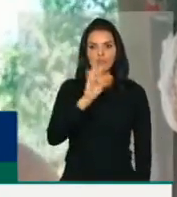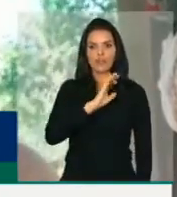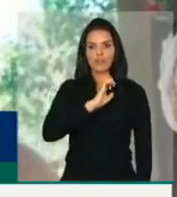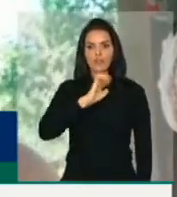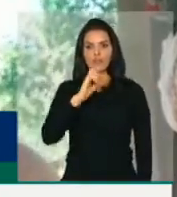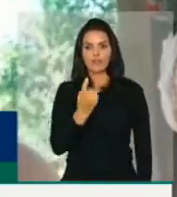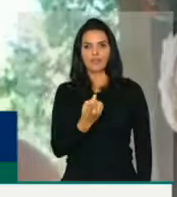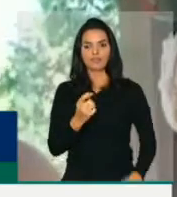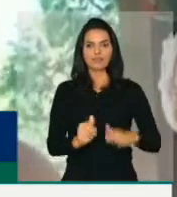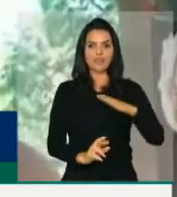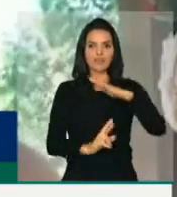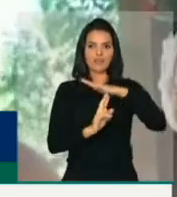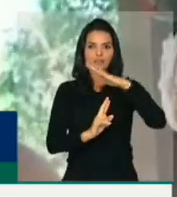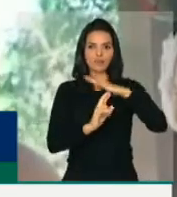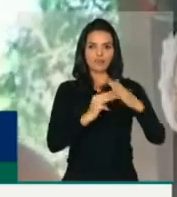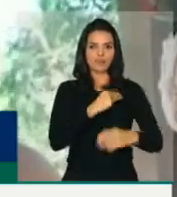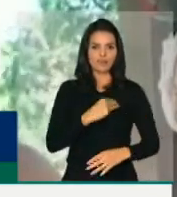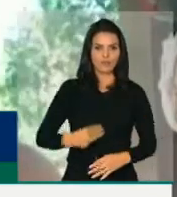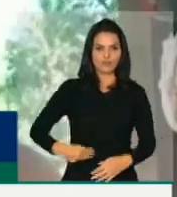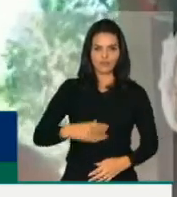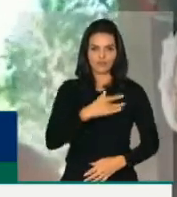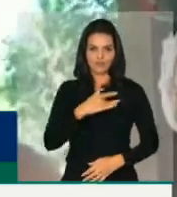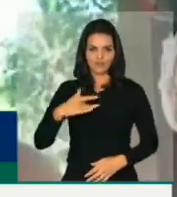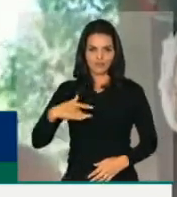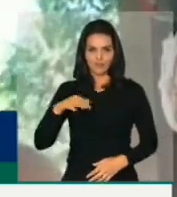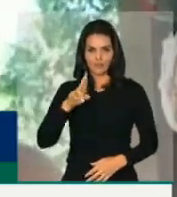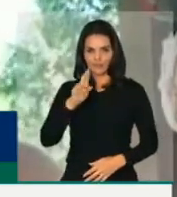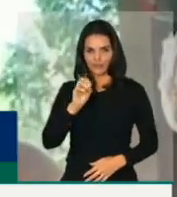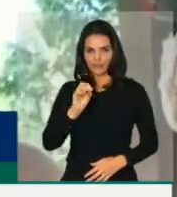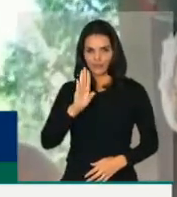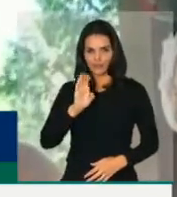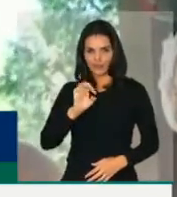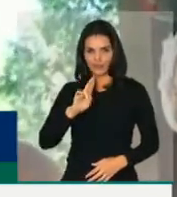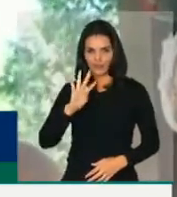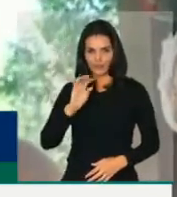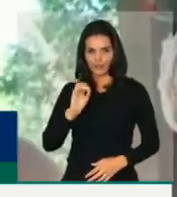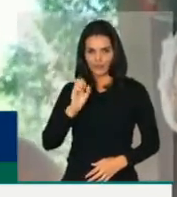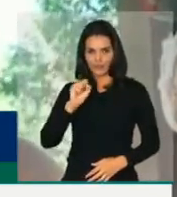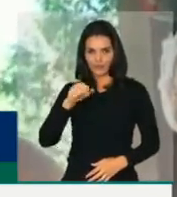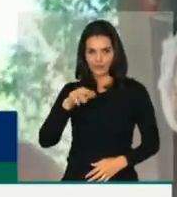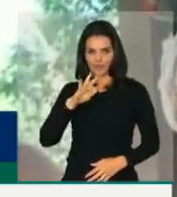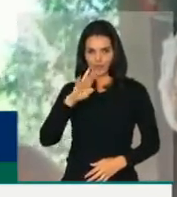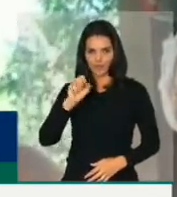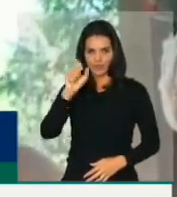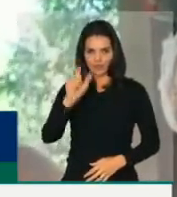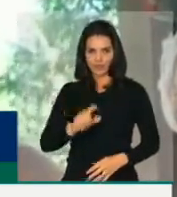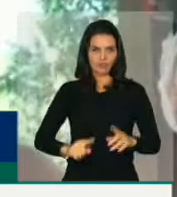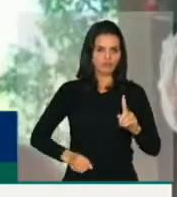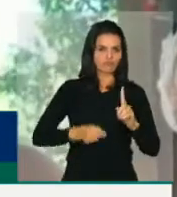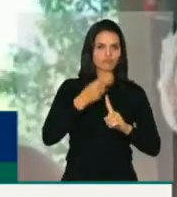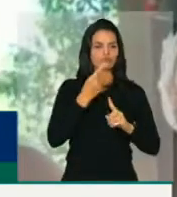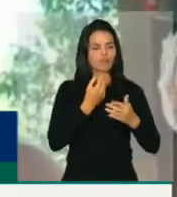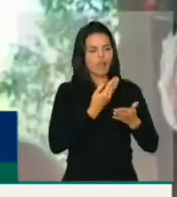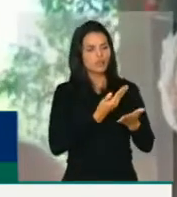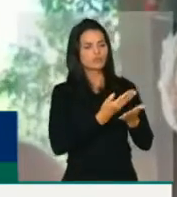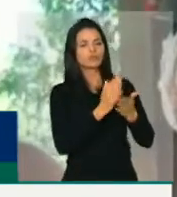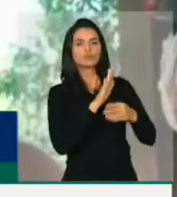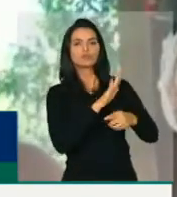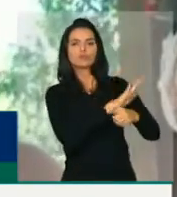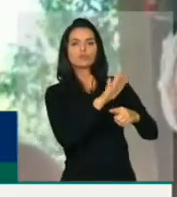Roberto Santos, que foi um gestor de vanguarda, contribuiu para a criação do Sistema Único de Saúde,